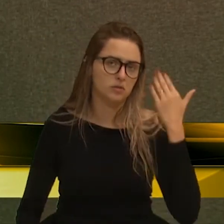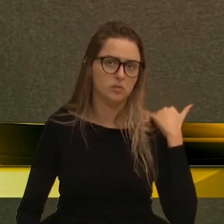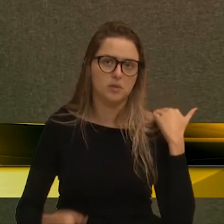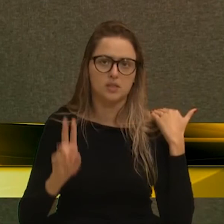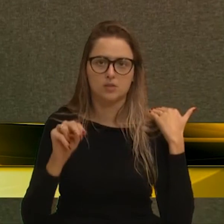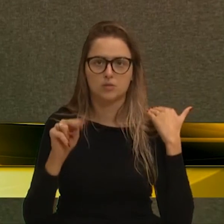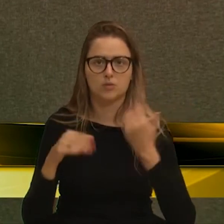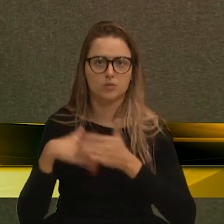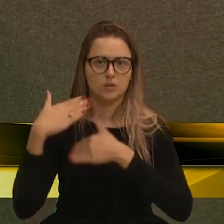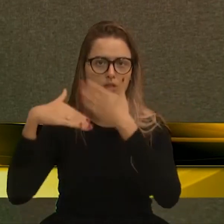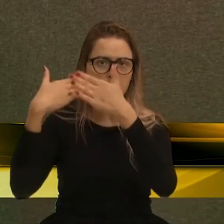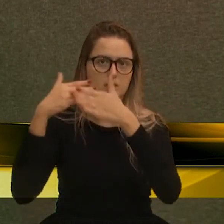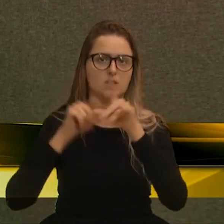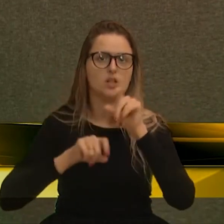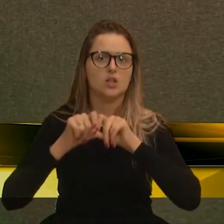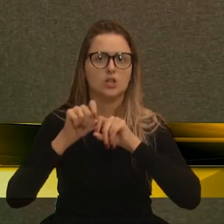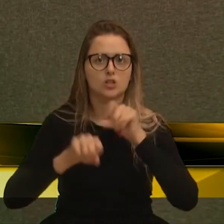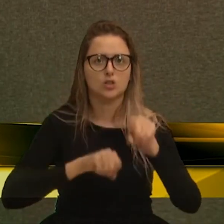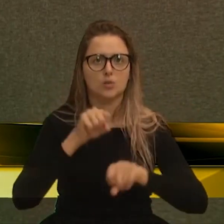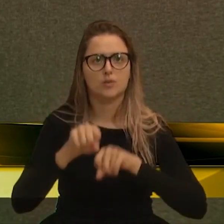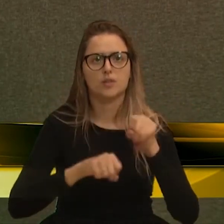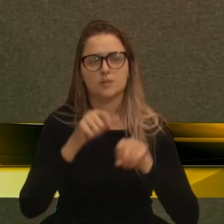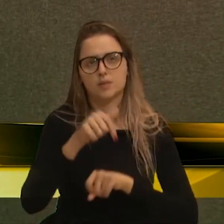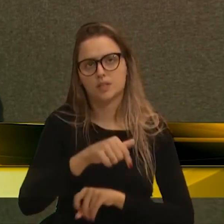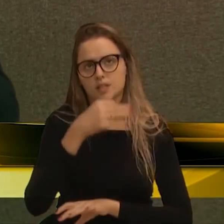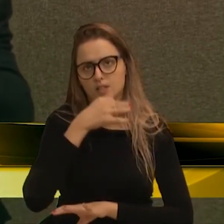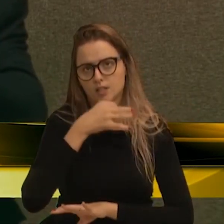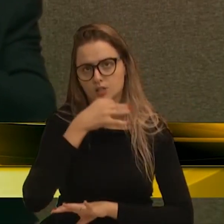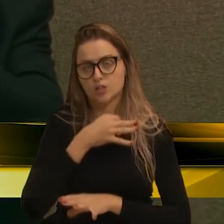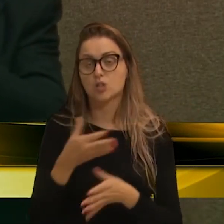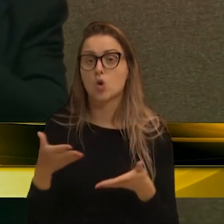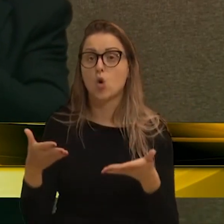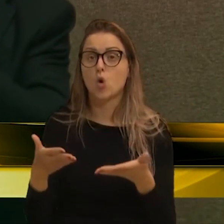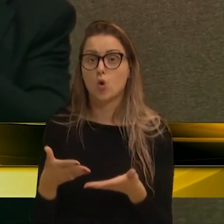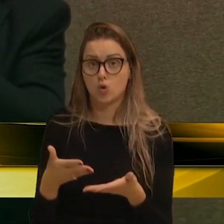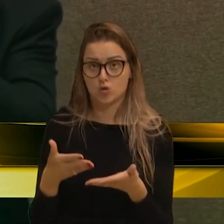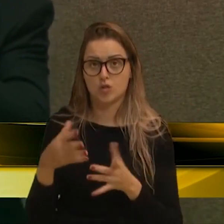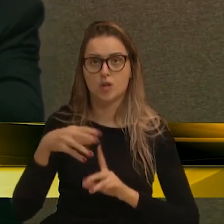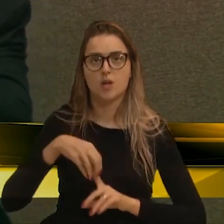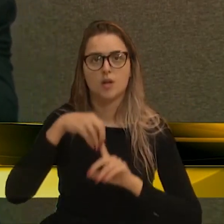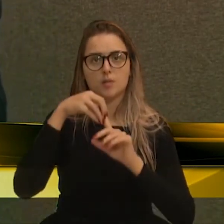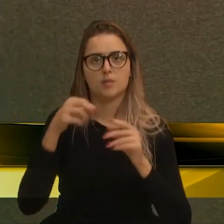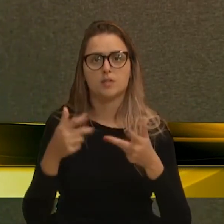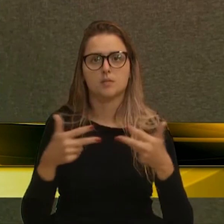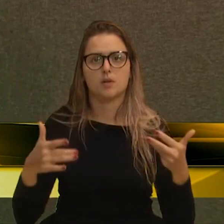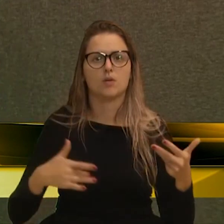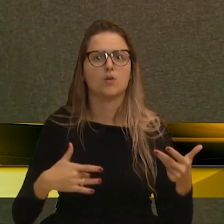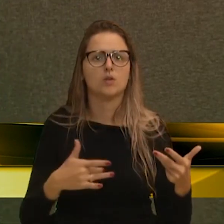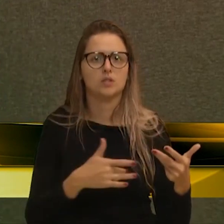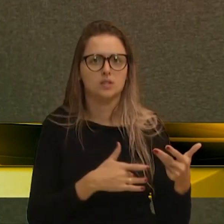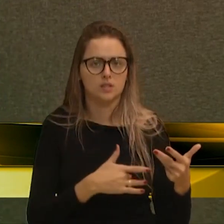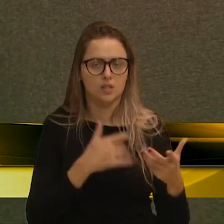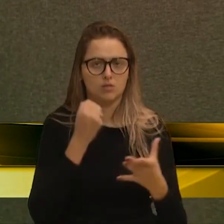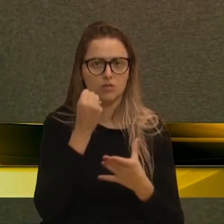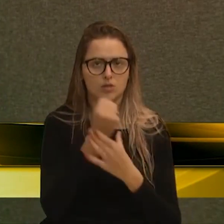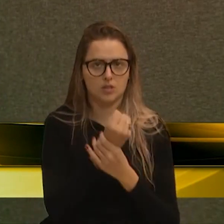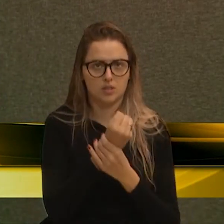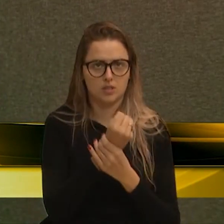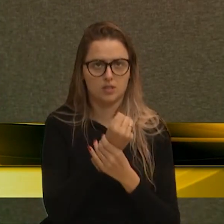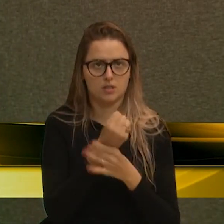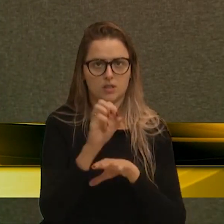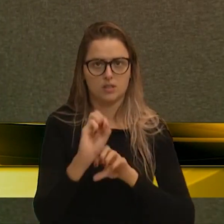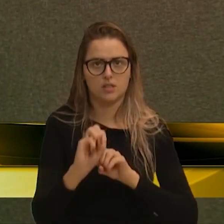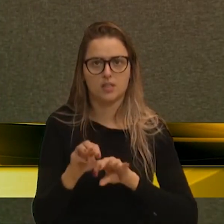evoluiu a questão do ciclismo em Caxias. E, hoje, a prioridade é saúde, segurança e